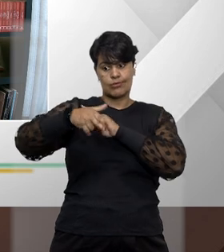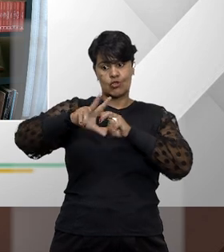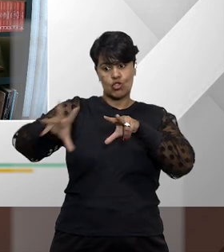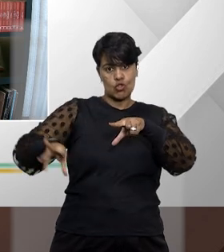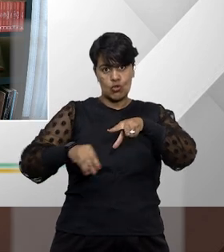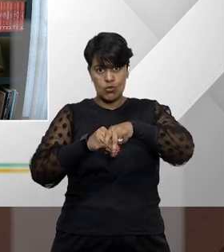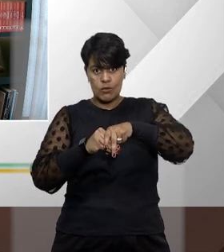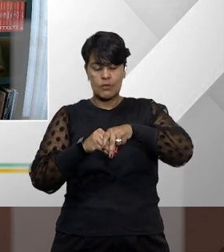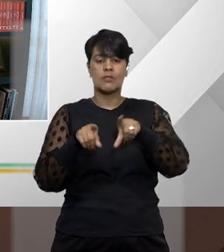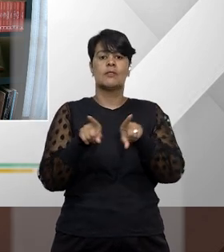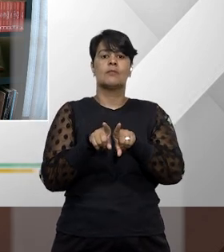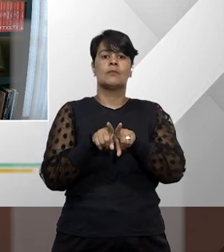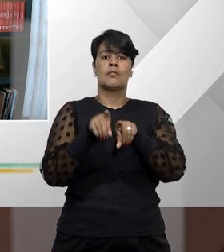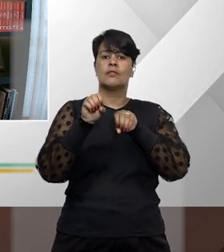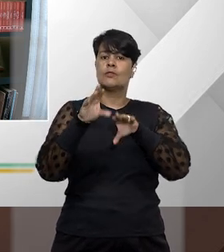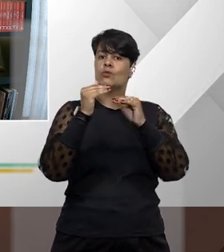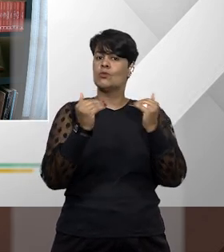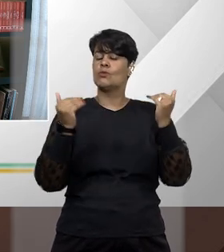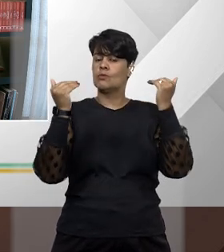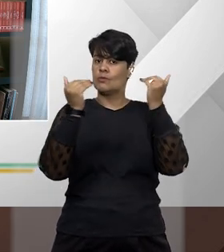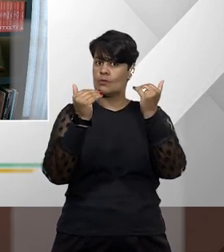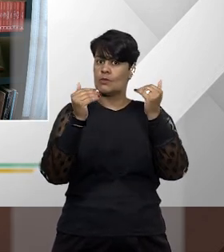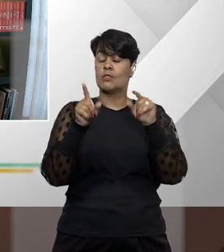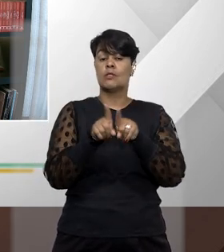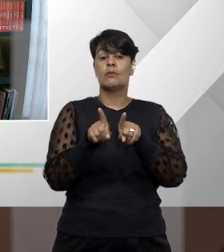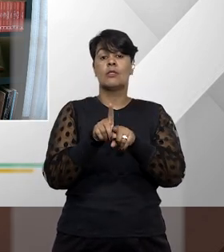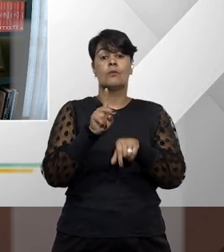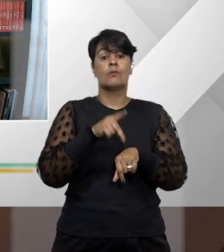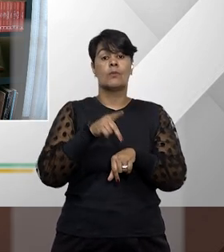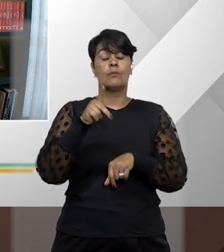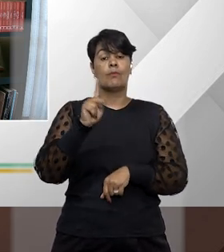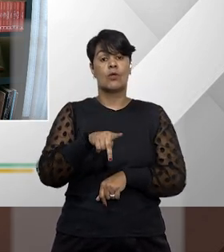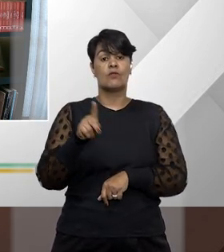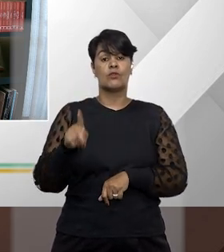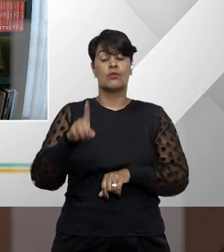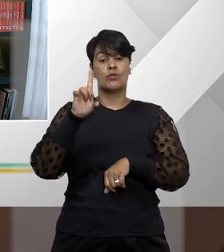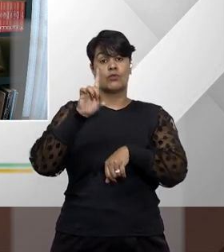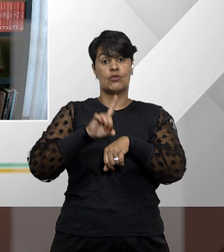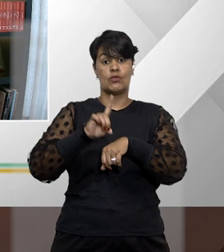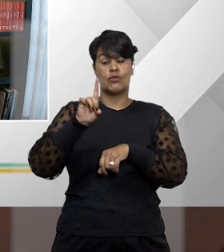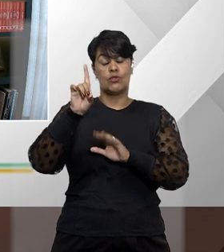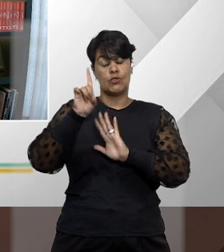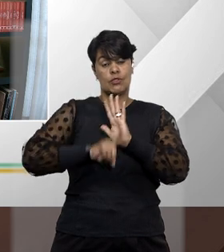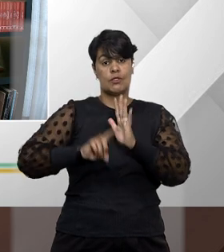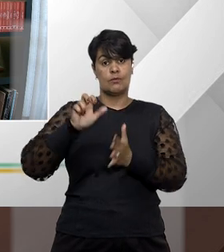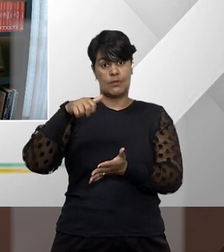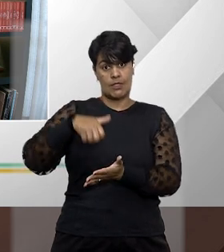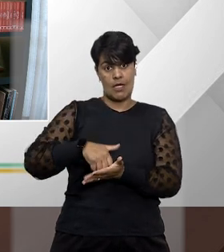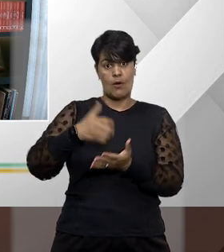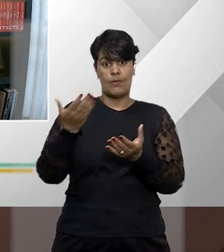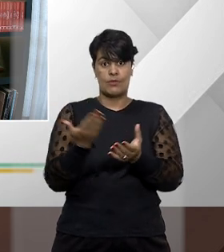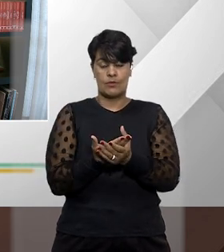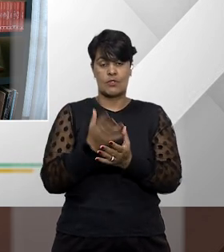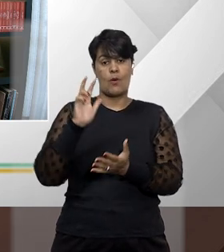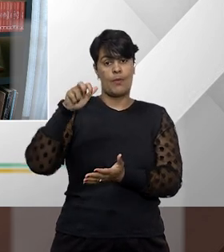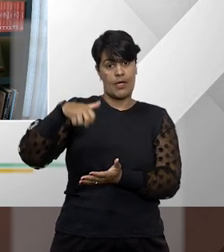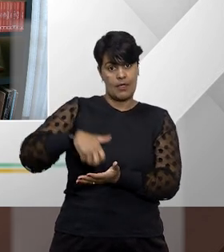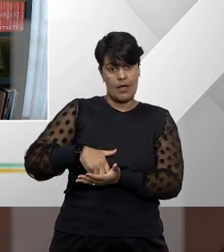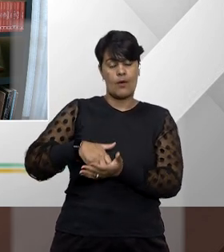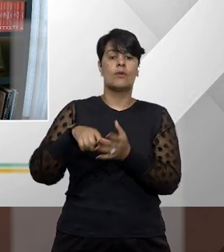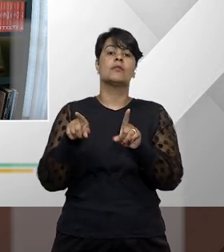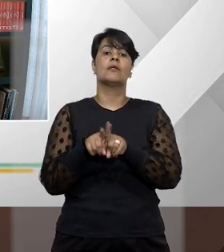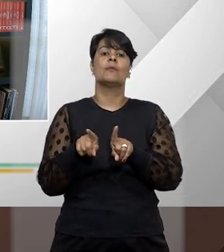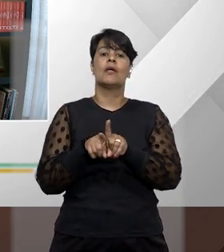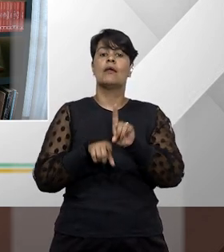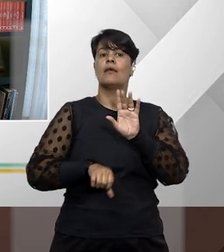docência do ensino superior. Também é professor de direito penal, processual penal, legislação penal especial